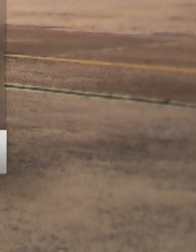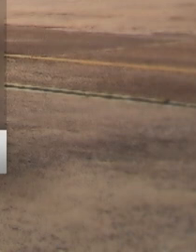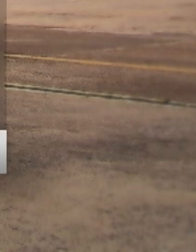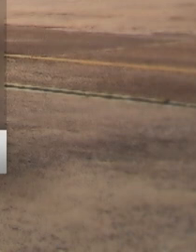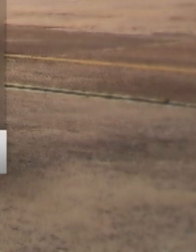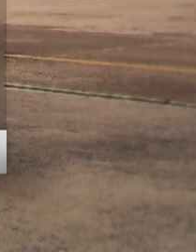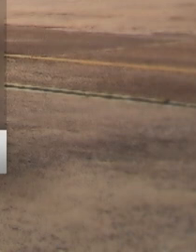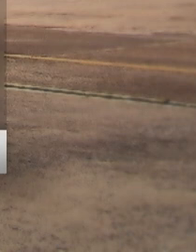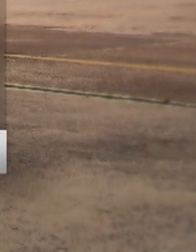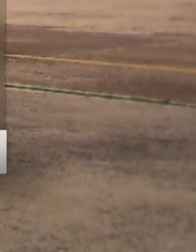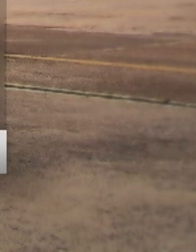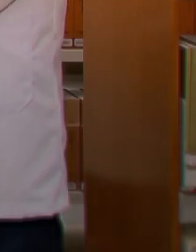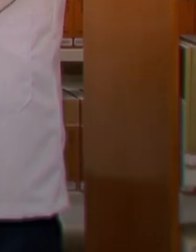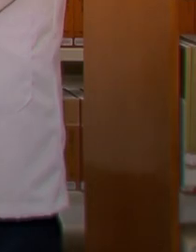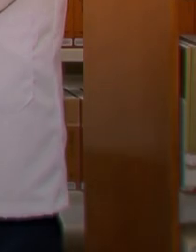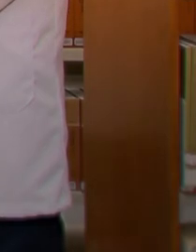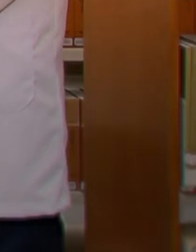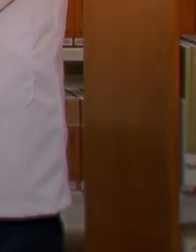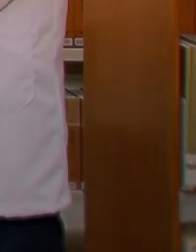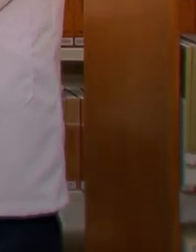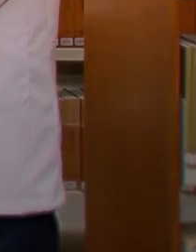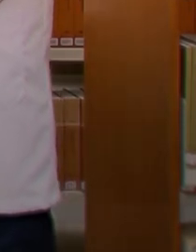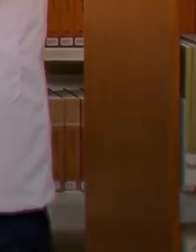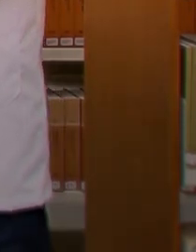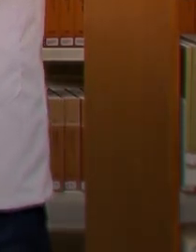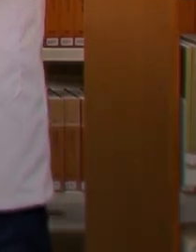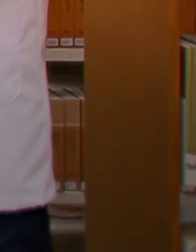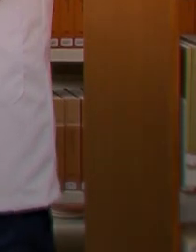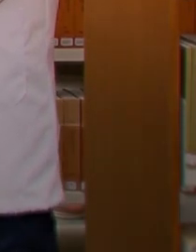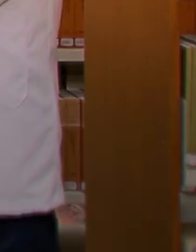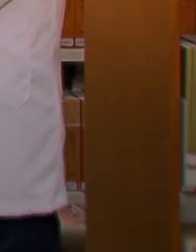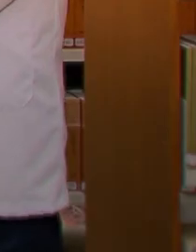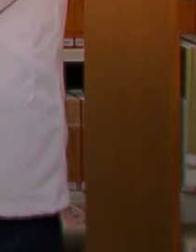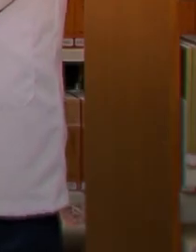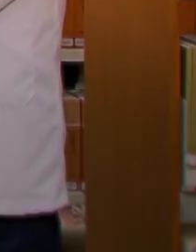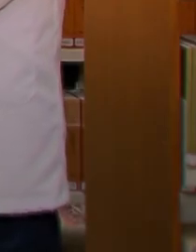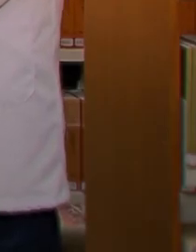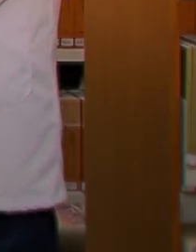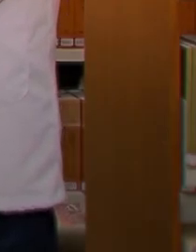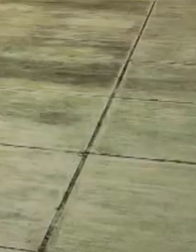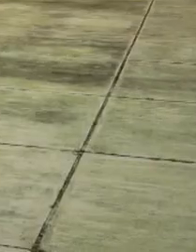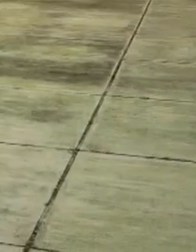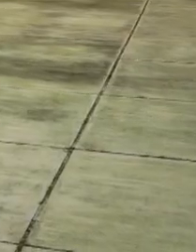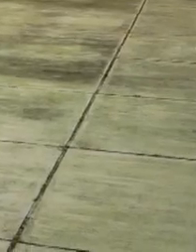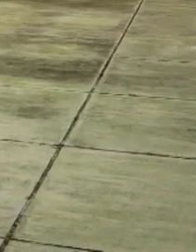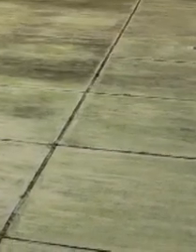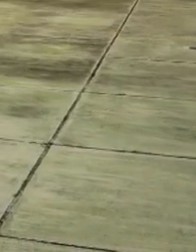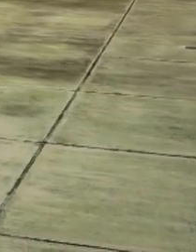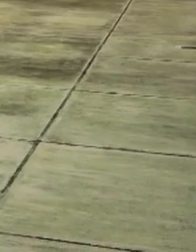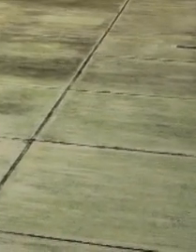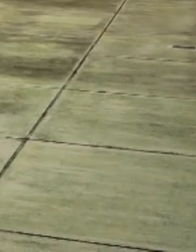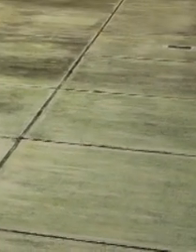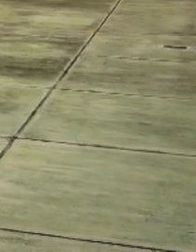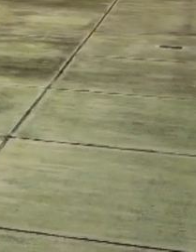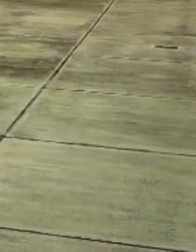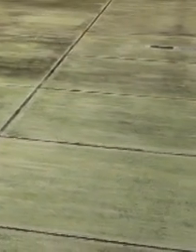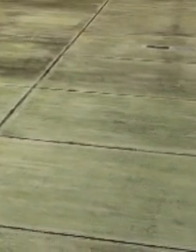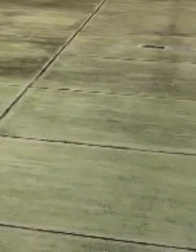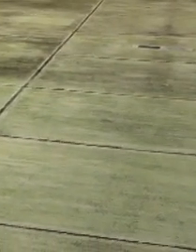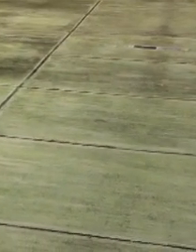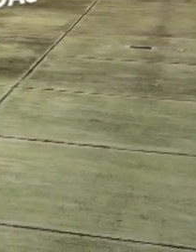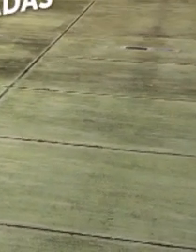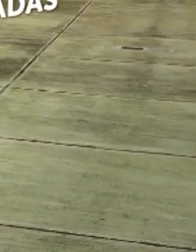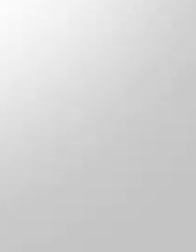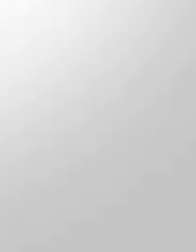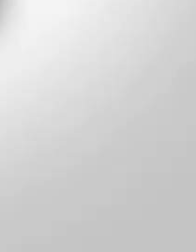de acessibilidade na TV Justiça nos intervalos da programação e também pode acessar os vídeos na página do STJ no